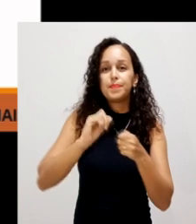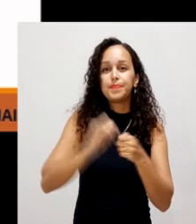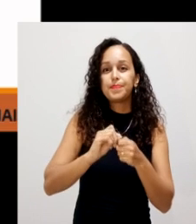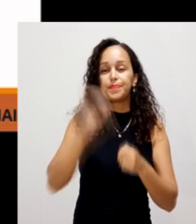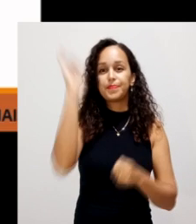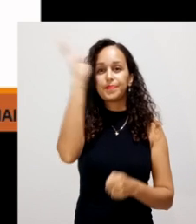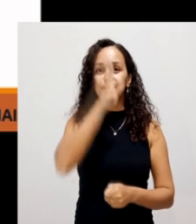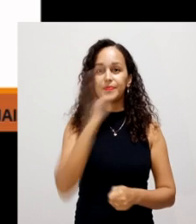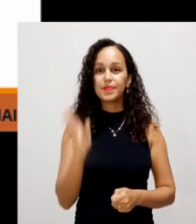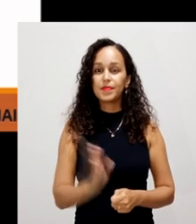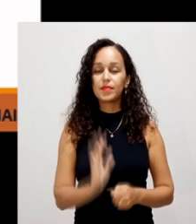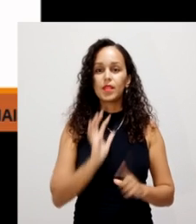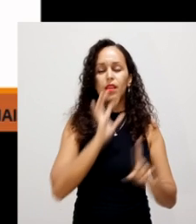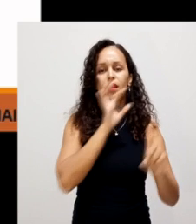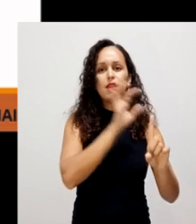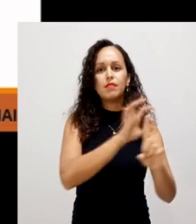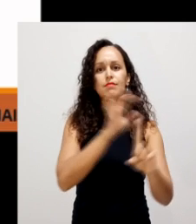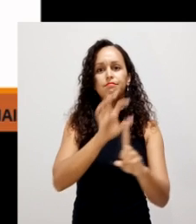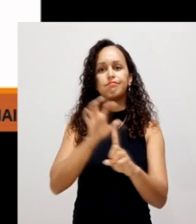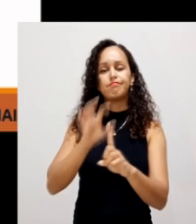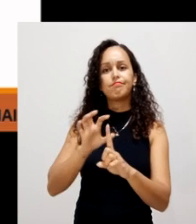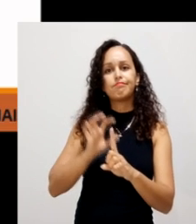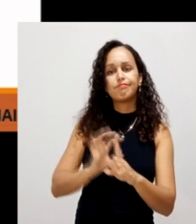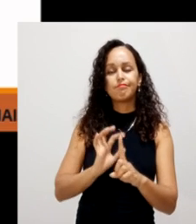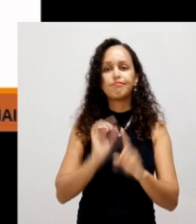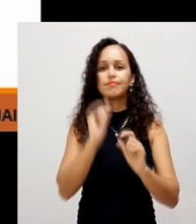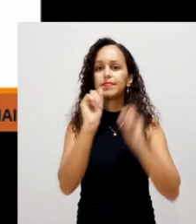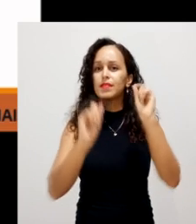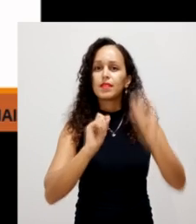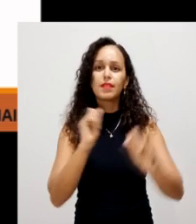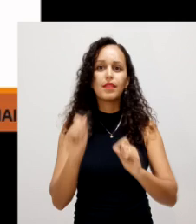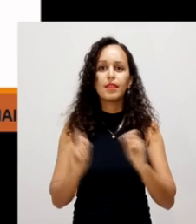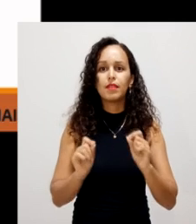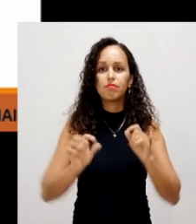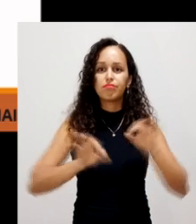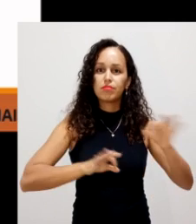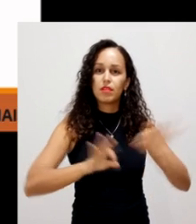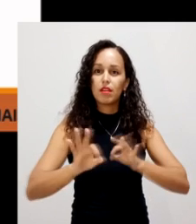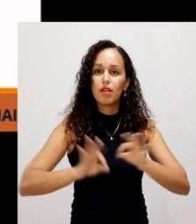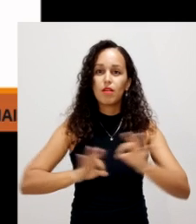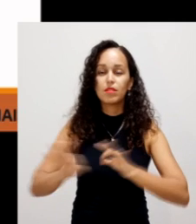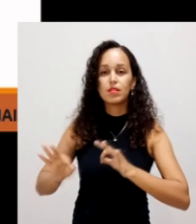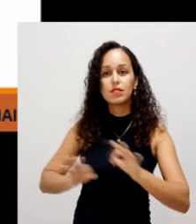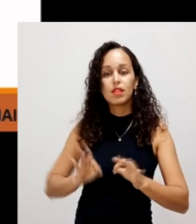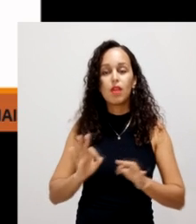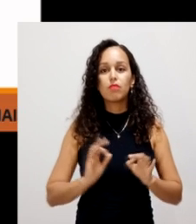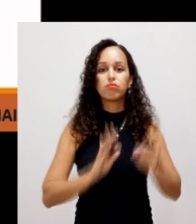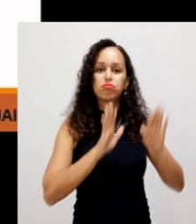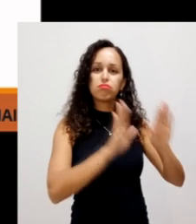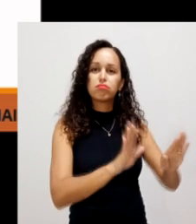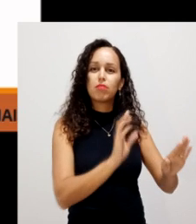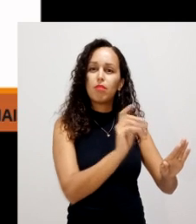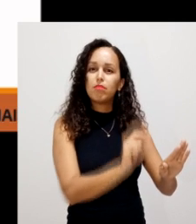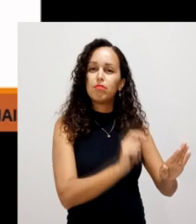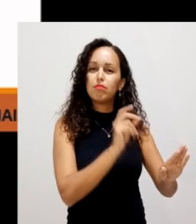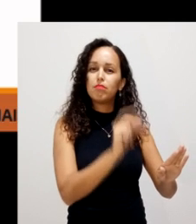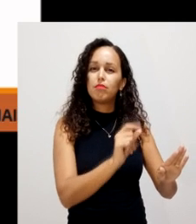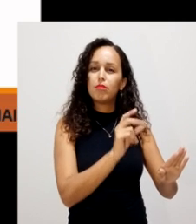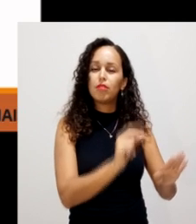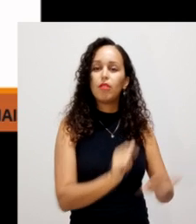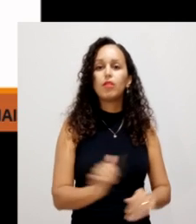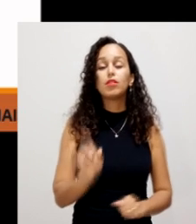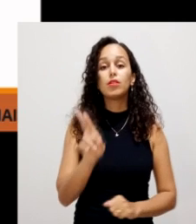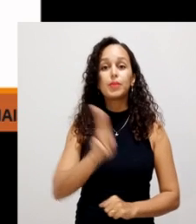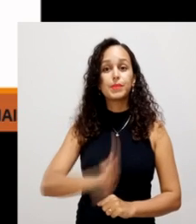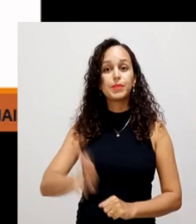leiras, quais são os fatores que influenciam na montagem da pilha, a manutenção, a maturação e a utilização do